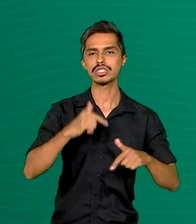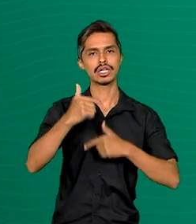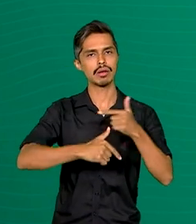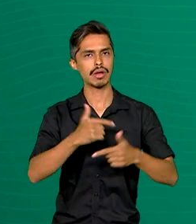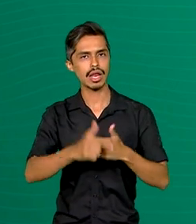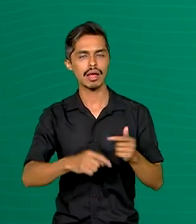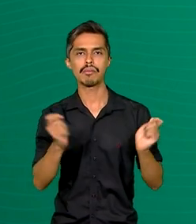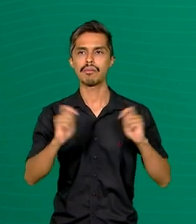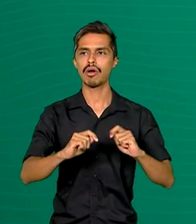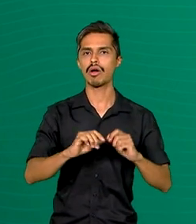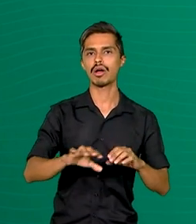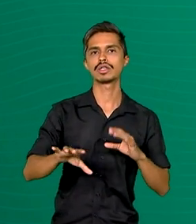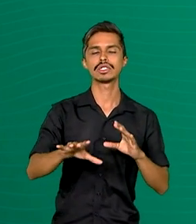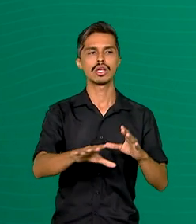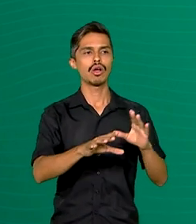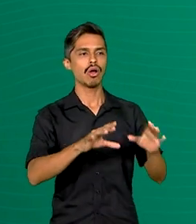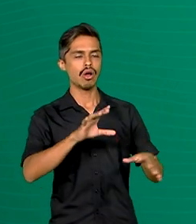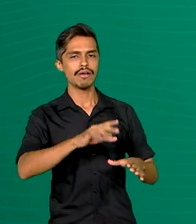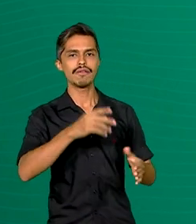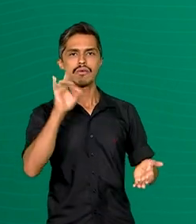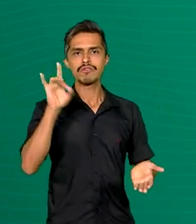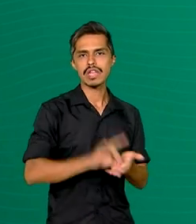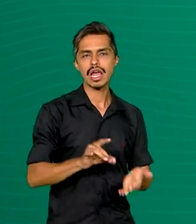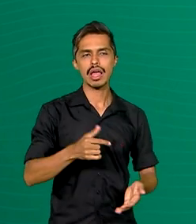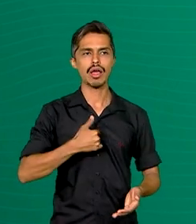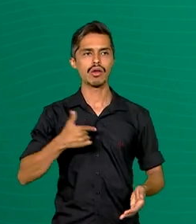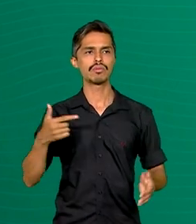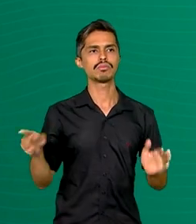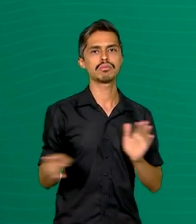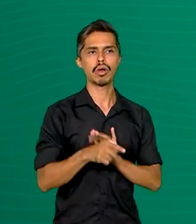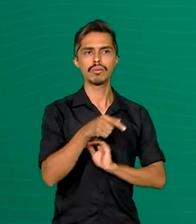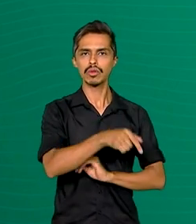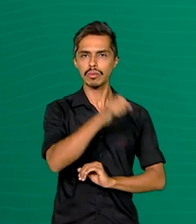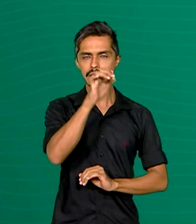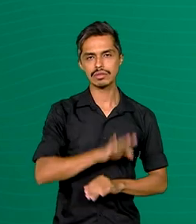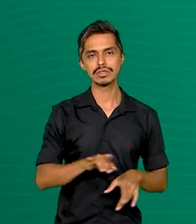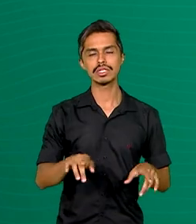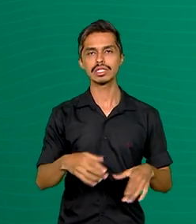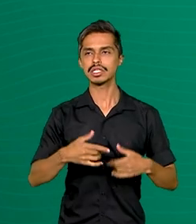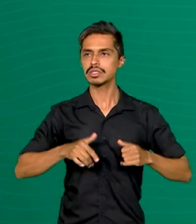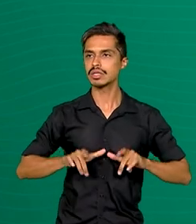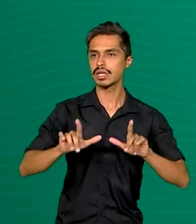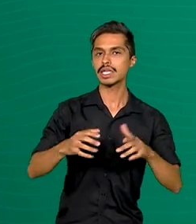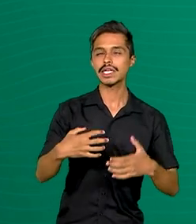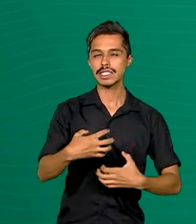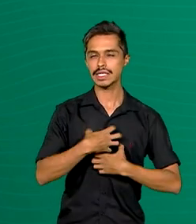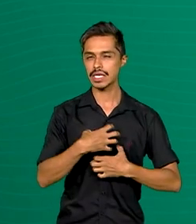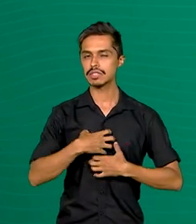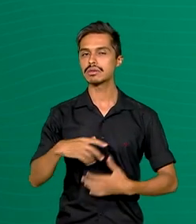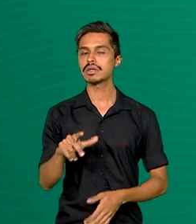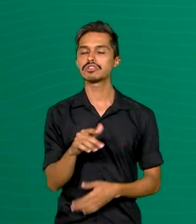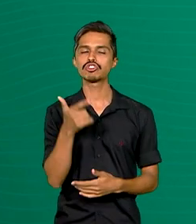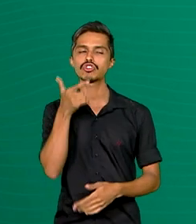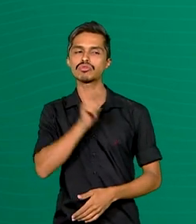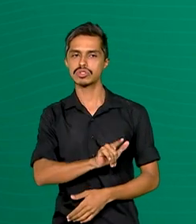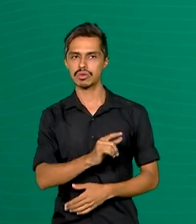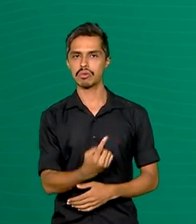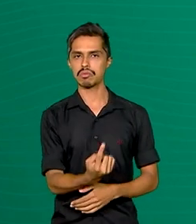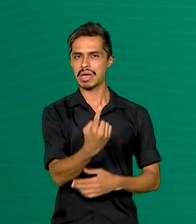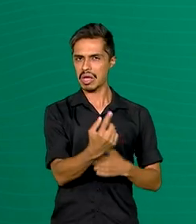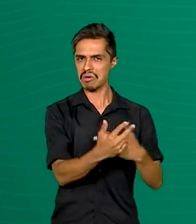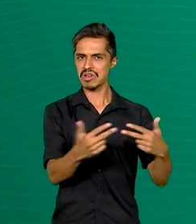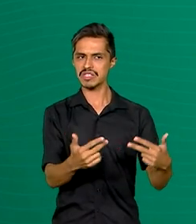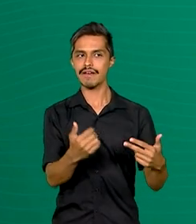naturalizar, você pode revalidar seu diploma e você tem essa sensação pessoal de ter conquistado uma